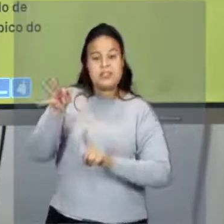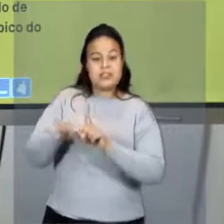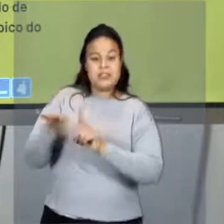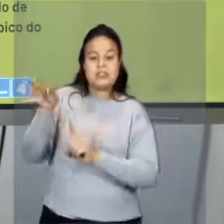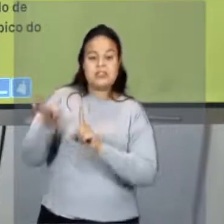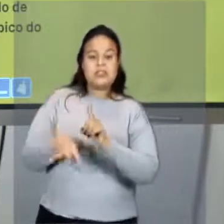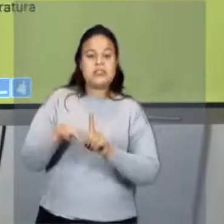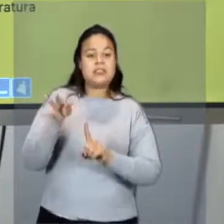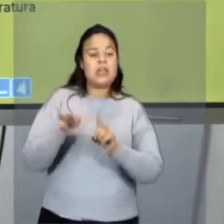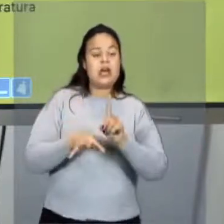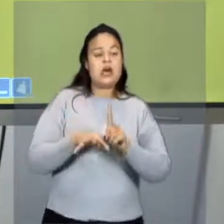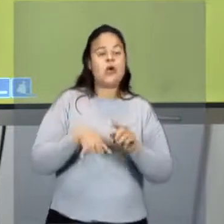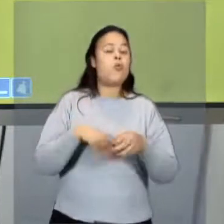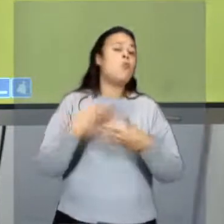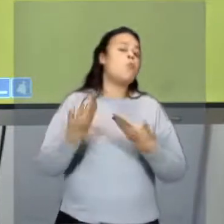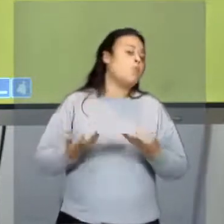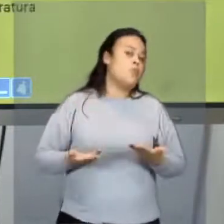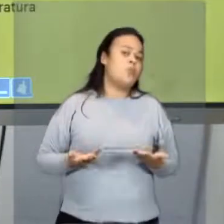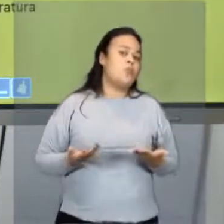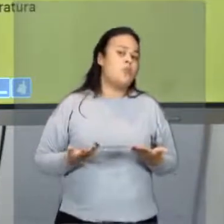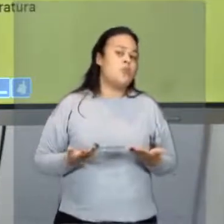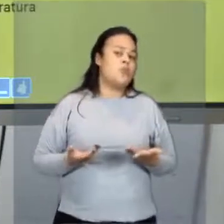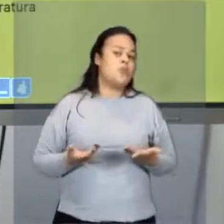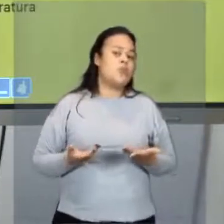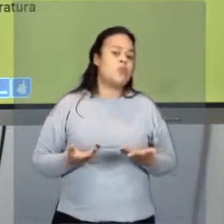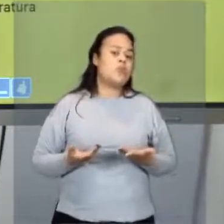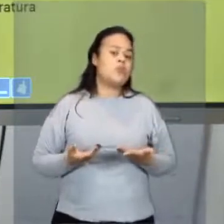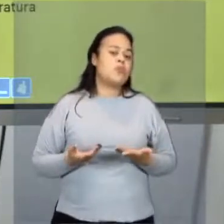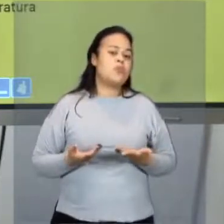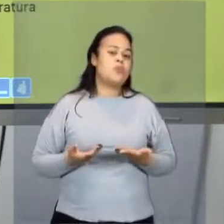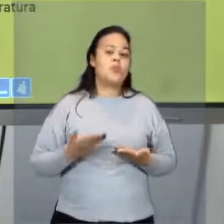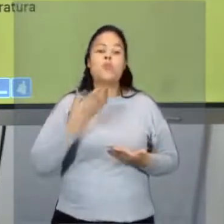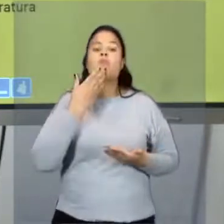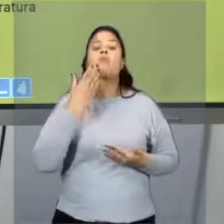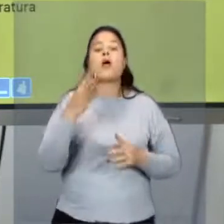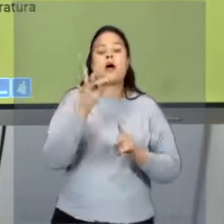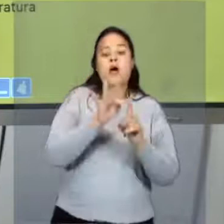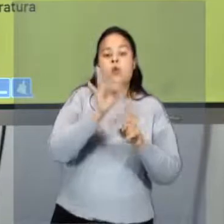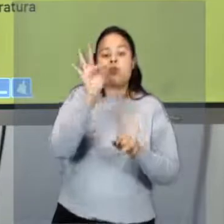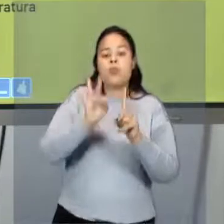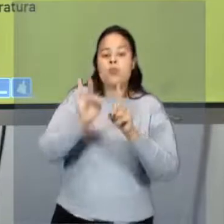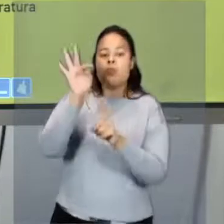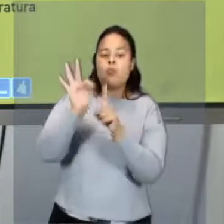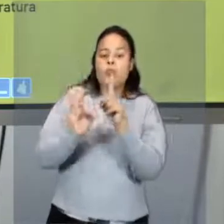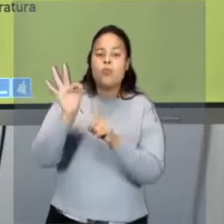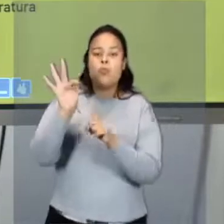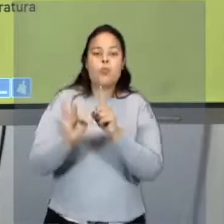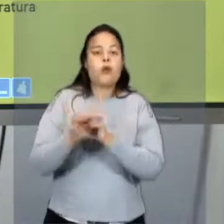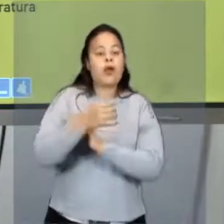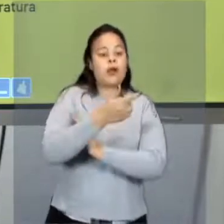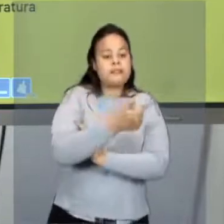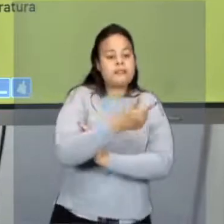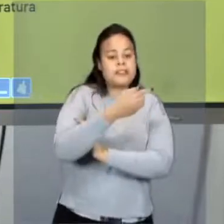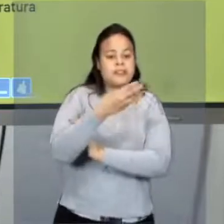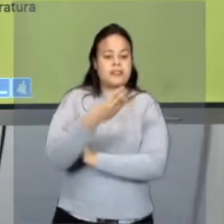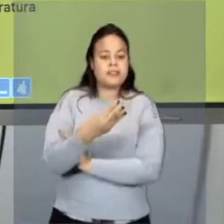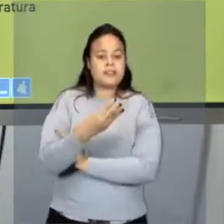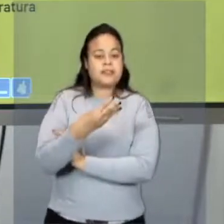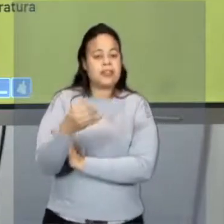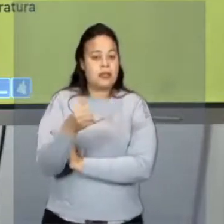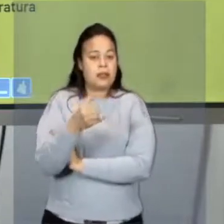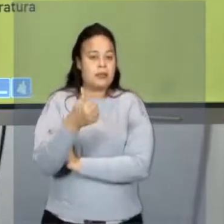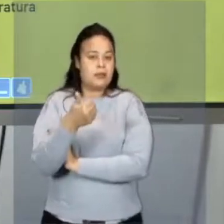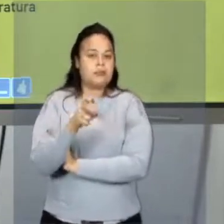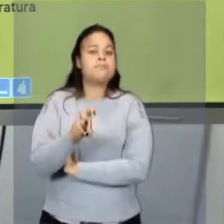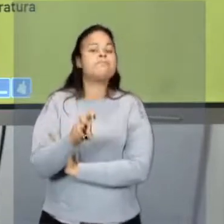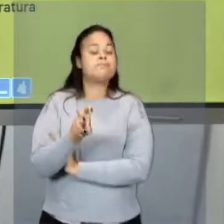qual que a variação de temperatura aqui? É 23 menos